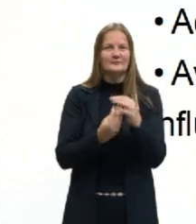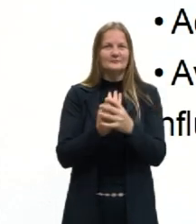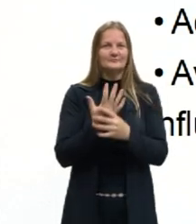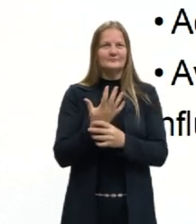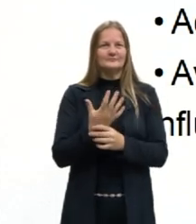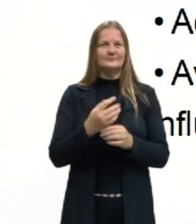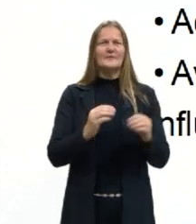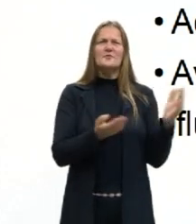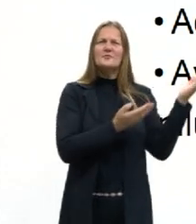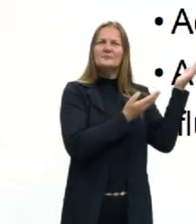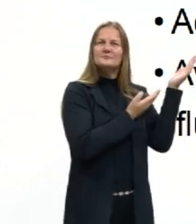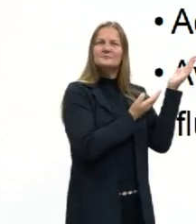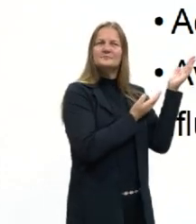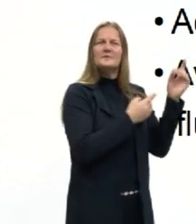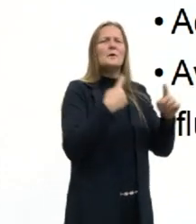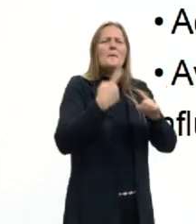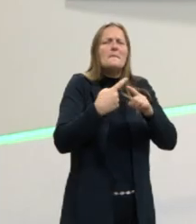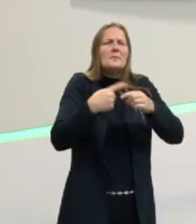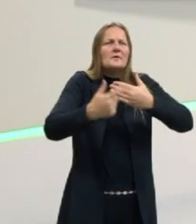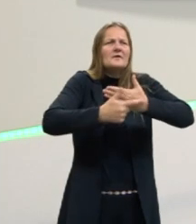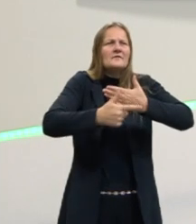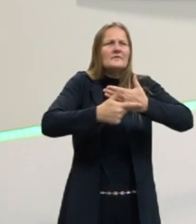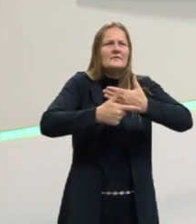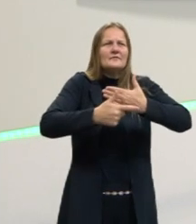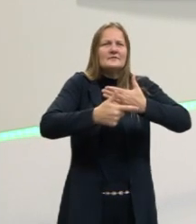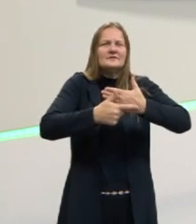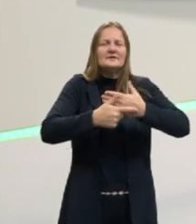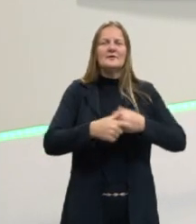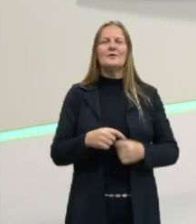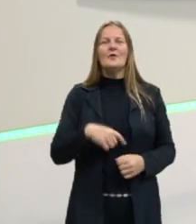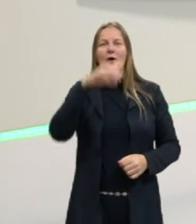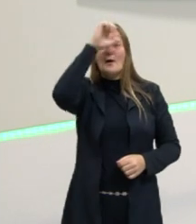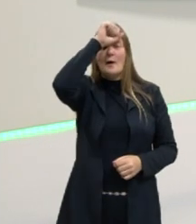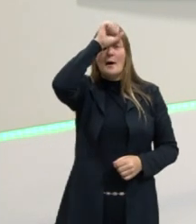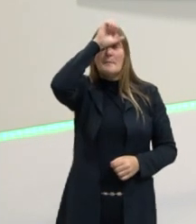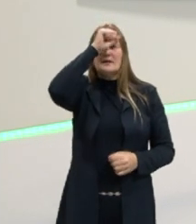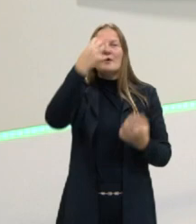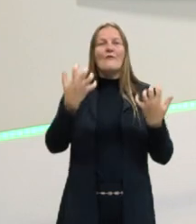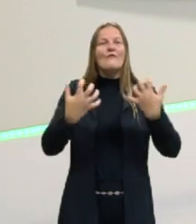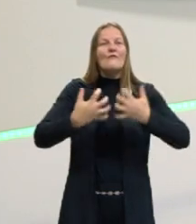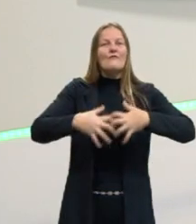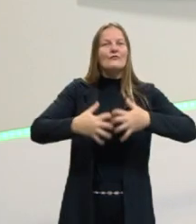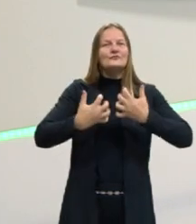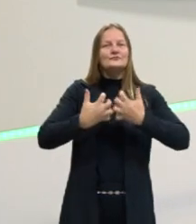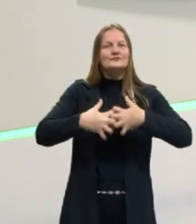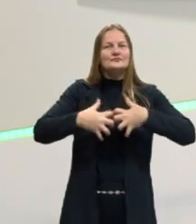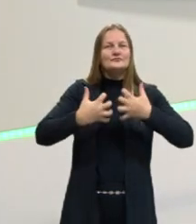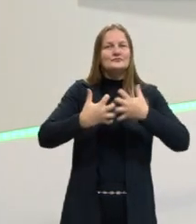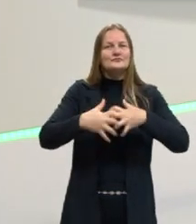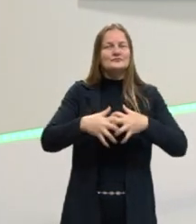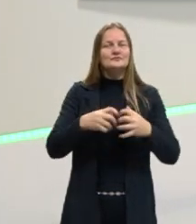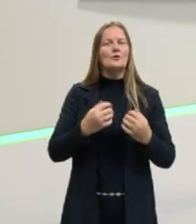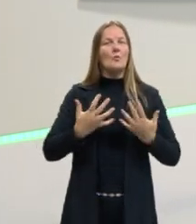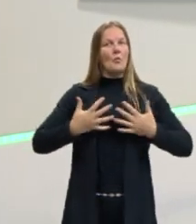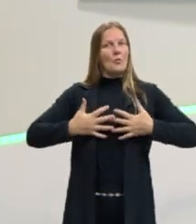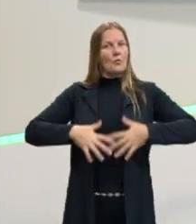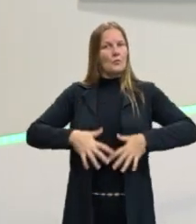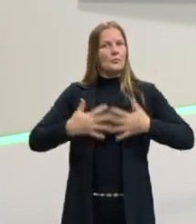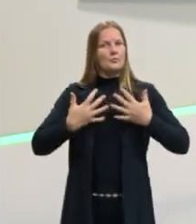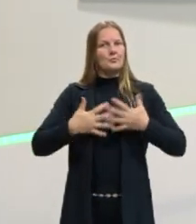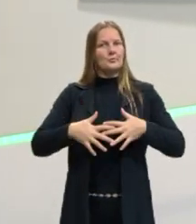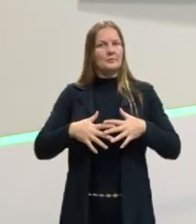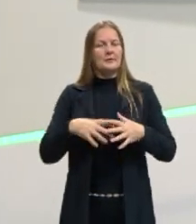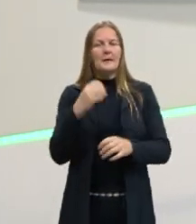serve, né? Aprender esses conceitos. Para aprender como funciona o metabolismo da